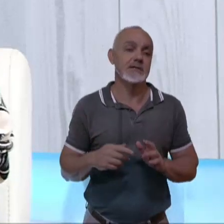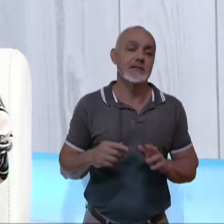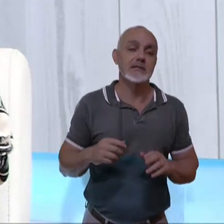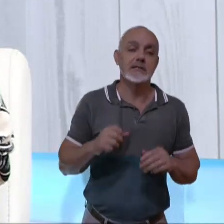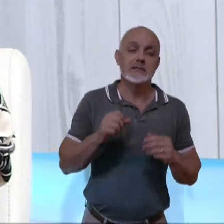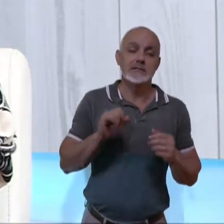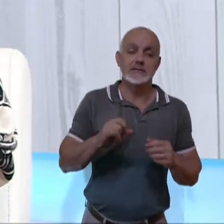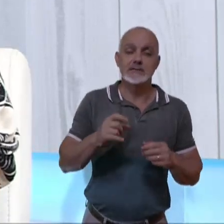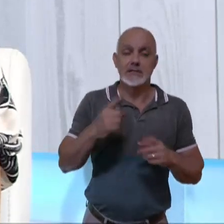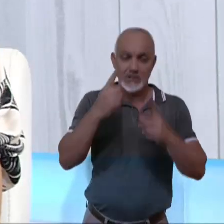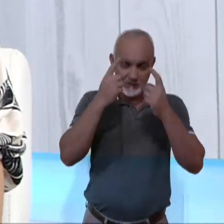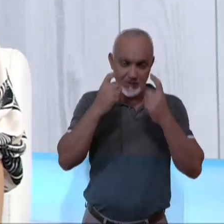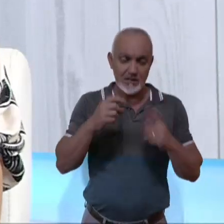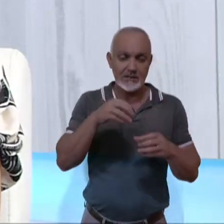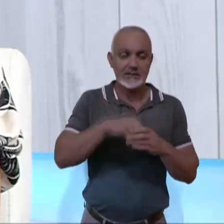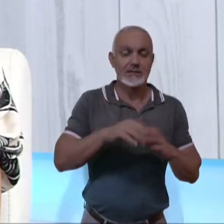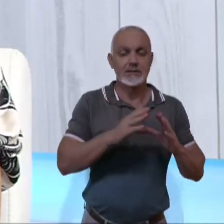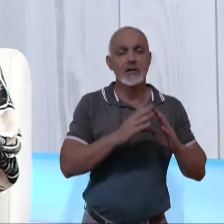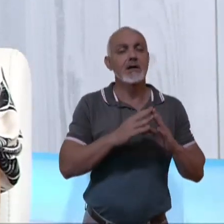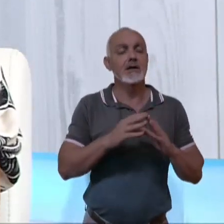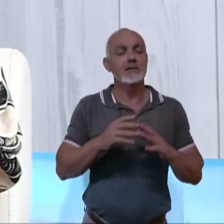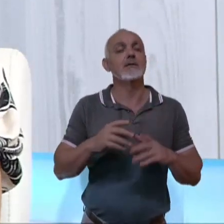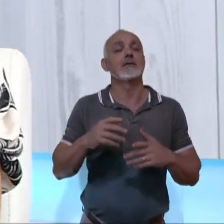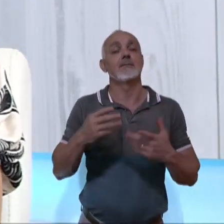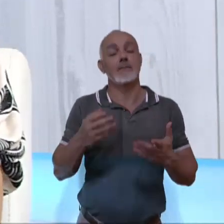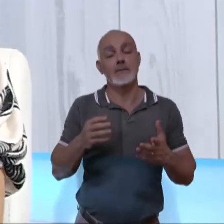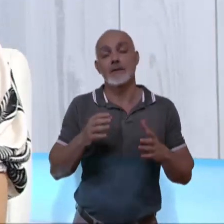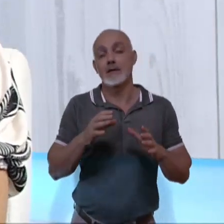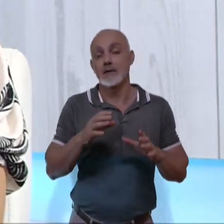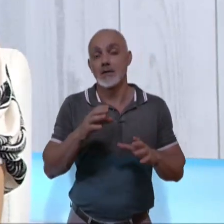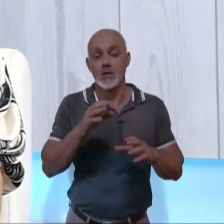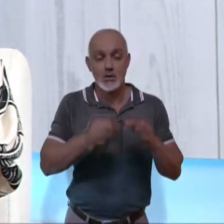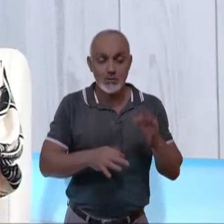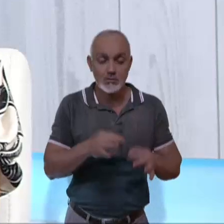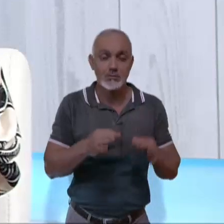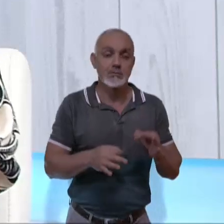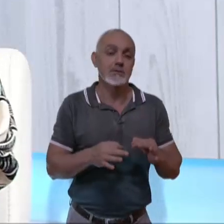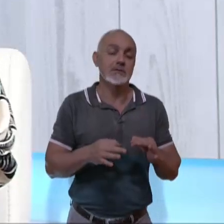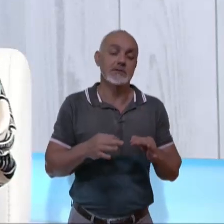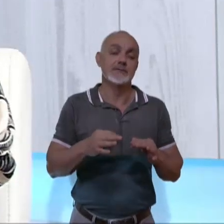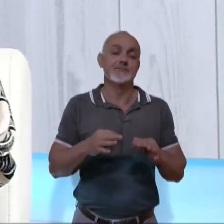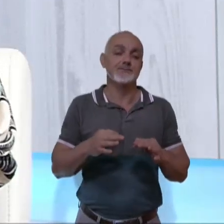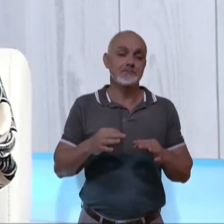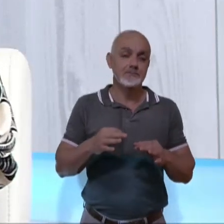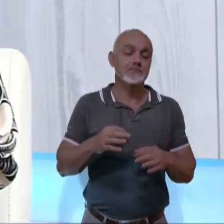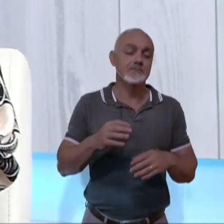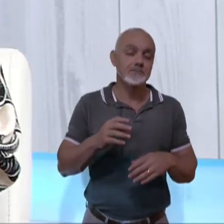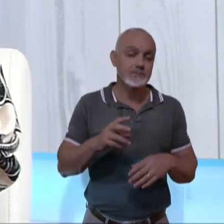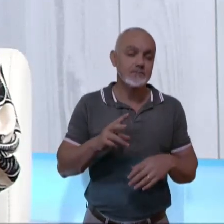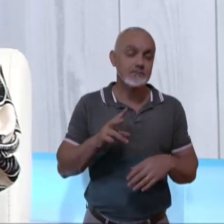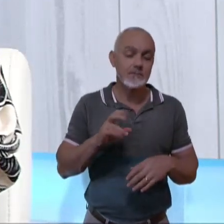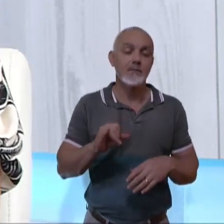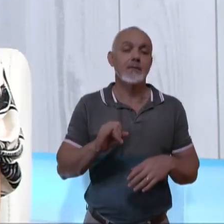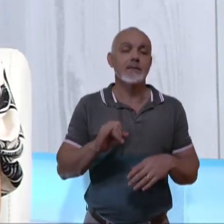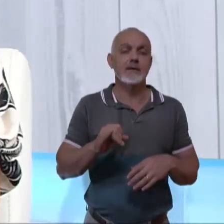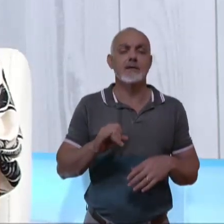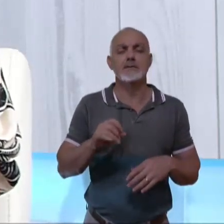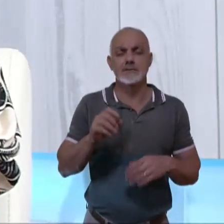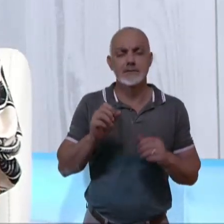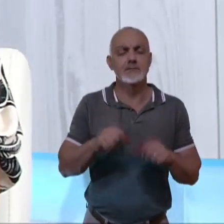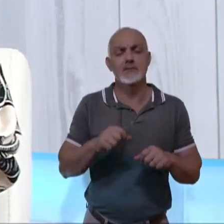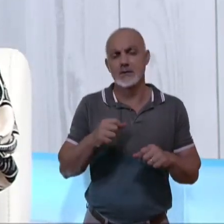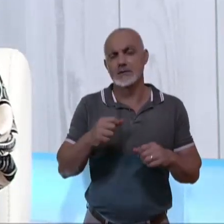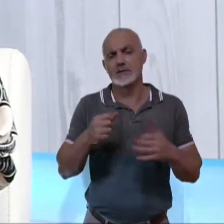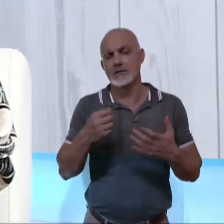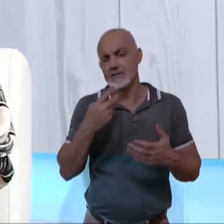violência doméstica. Aí sim, o juiz vai de cara, ele vai... Você pode